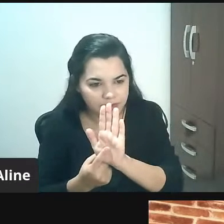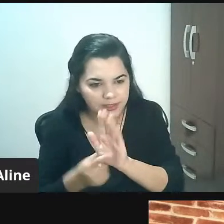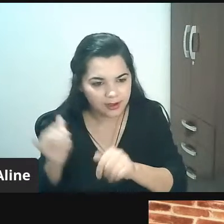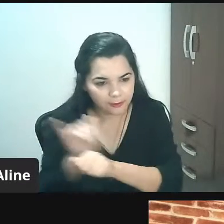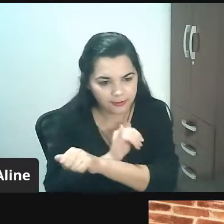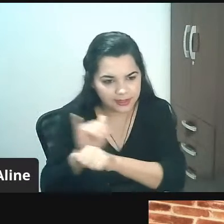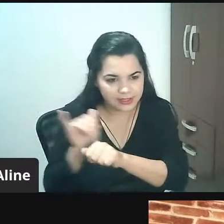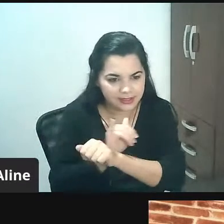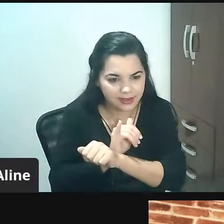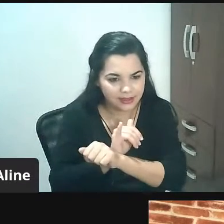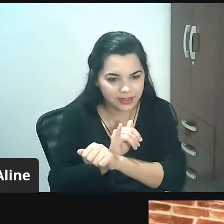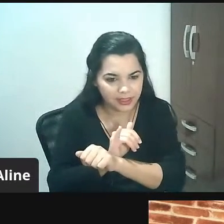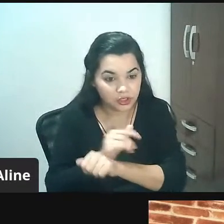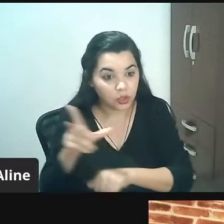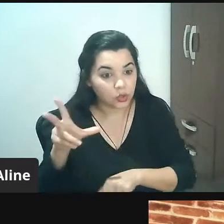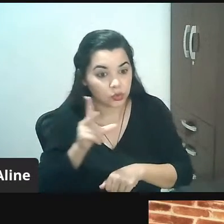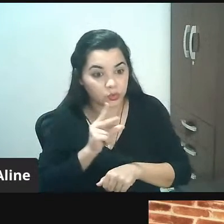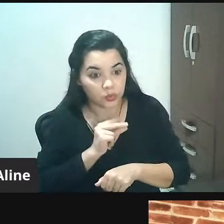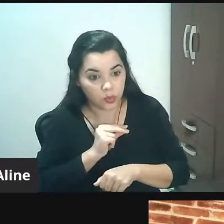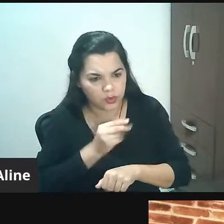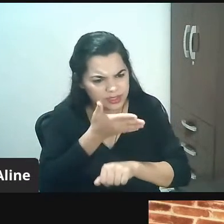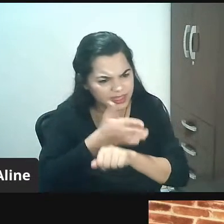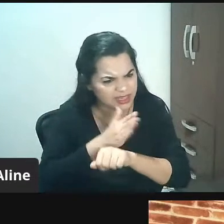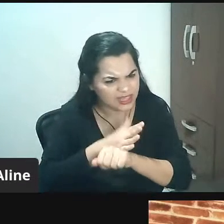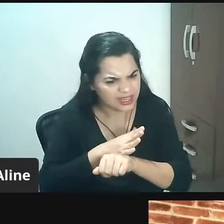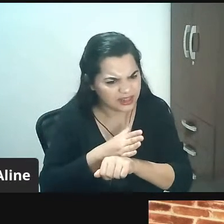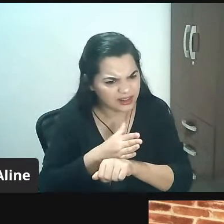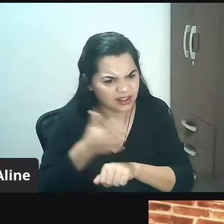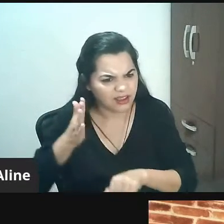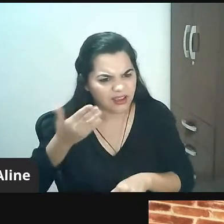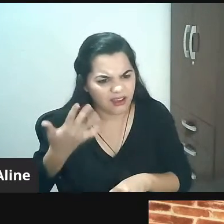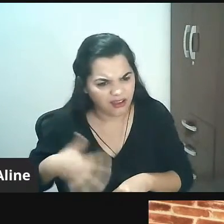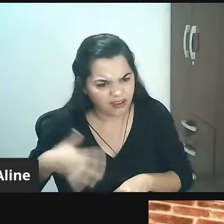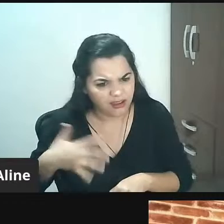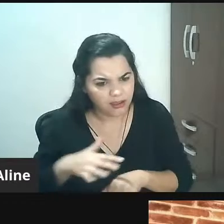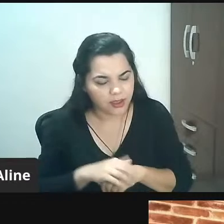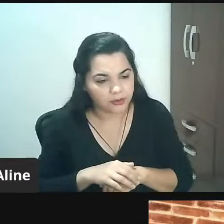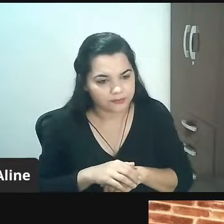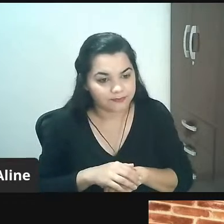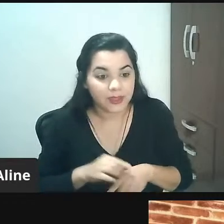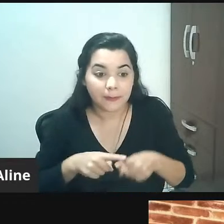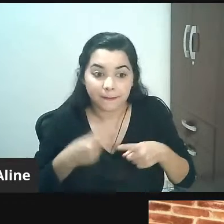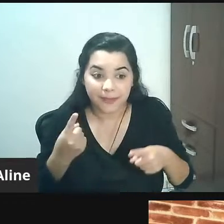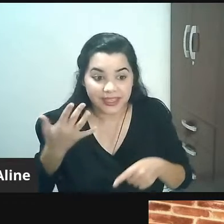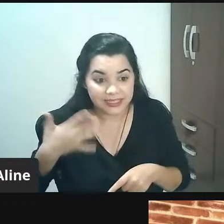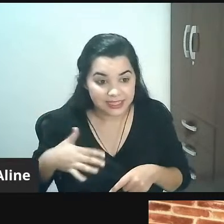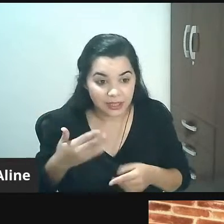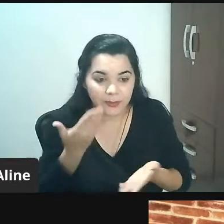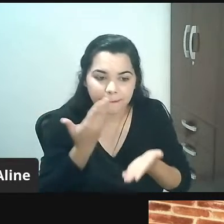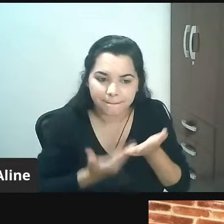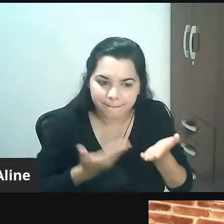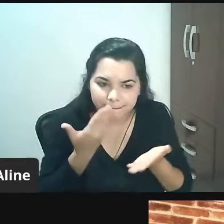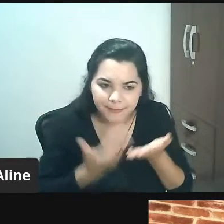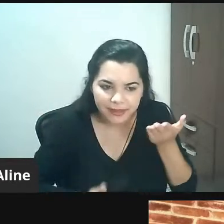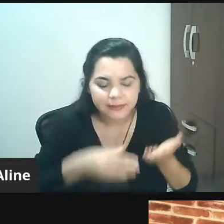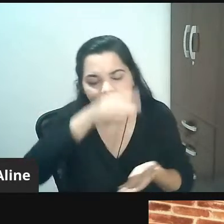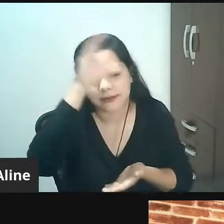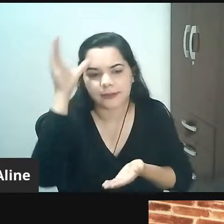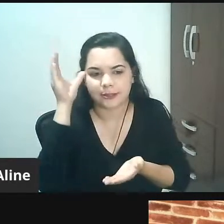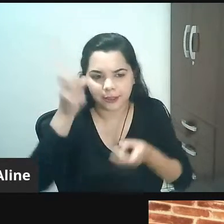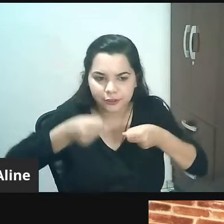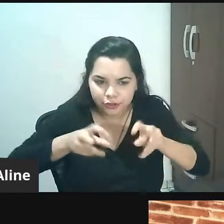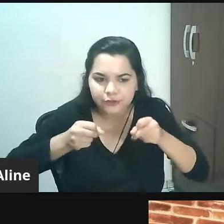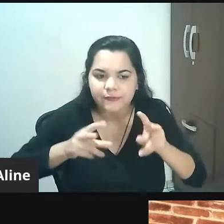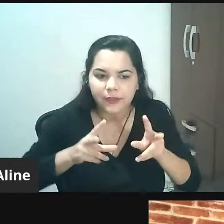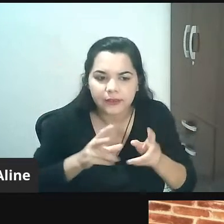assim nossa mas treinar é caro eu falo caro é perder venda com certeza caro é perder venda então eu posso trabalhar